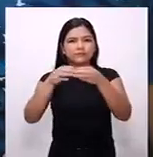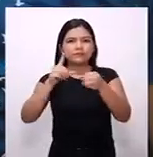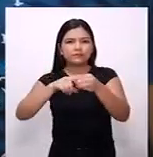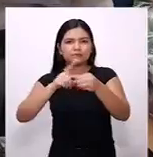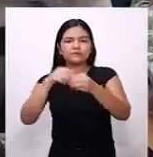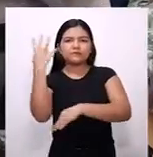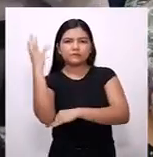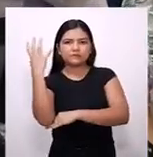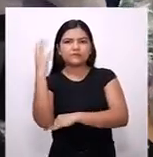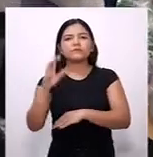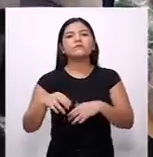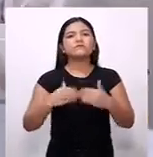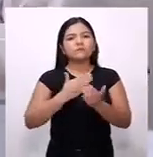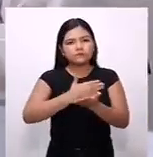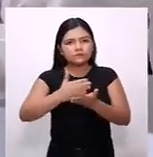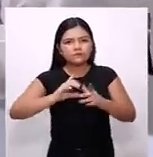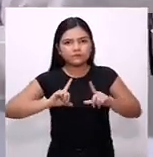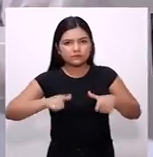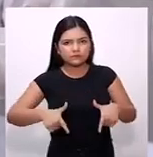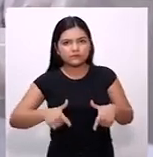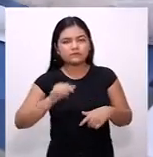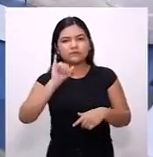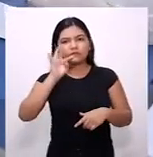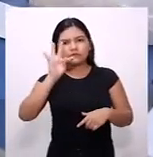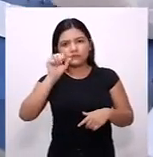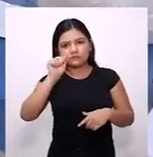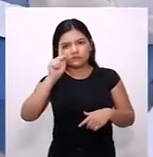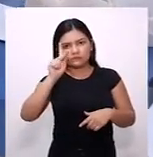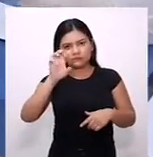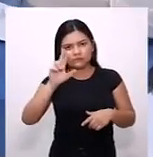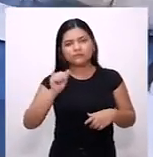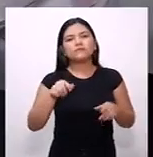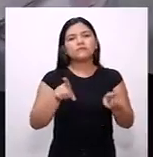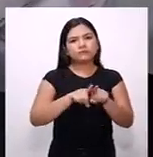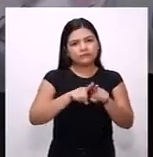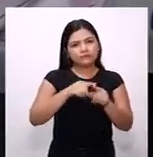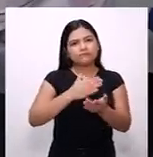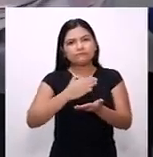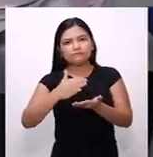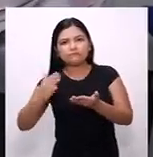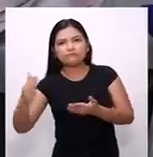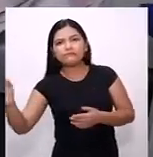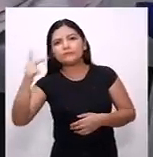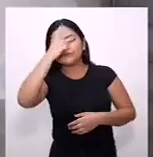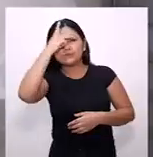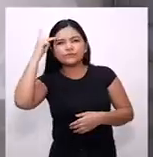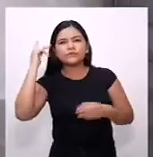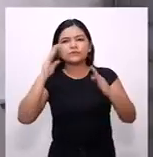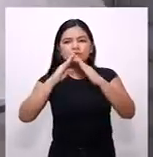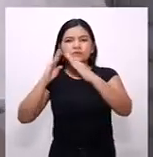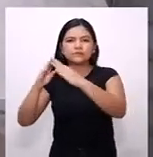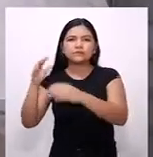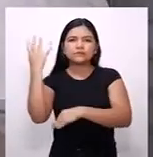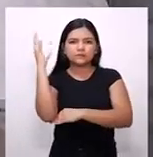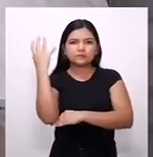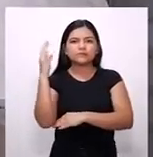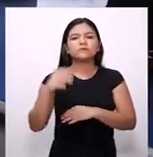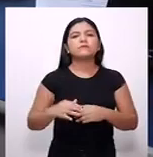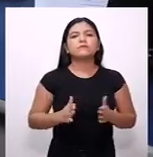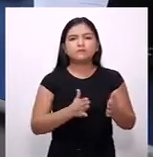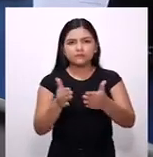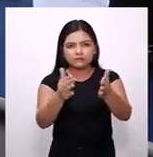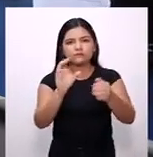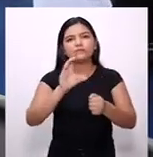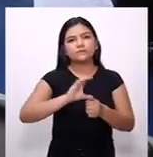ação iniciou na Vila Itapeua, Médio Solimões, mas seguirá beneficiando os moradores das sete calhas de rios e lagos de Coari,